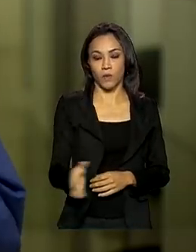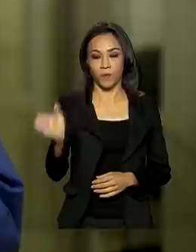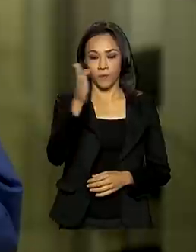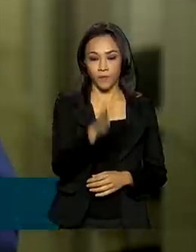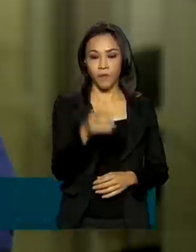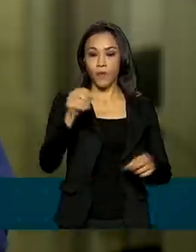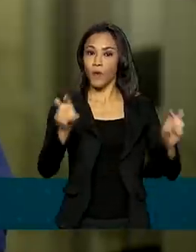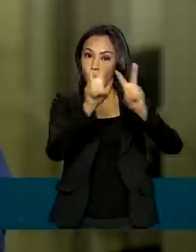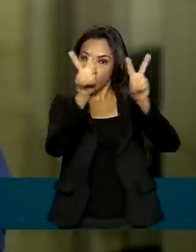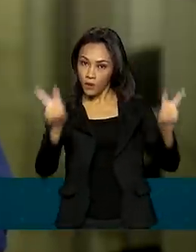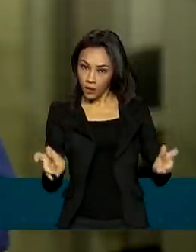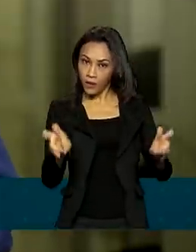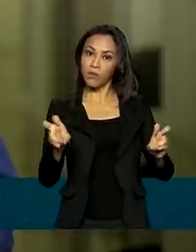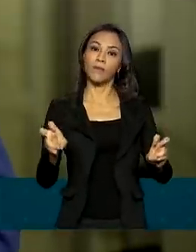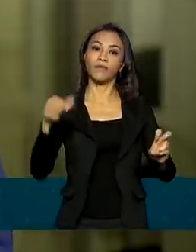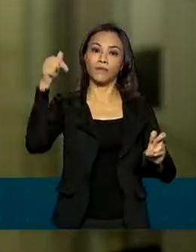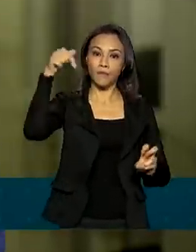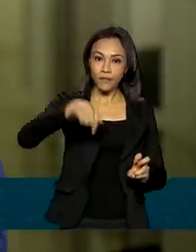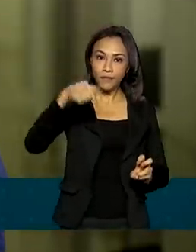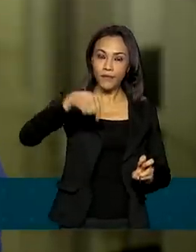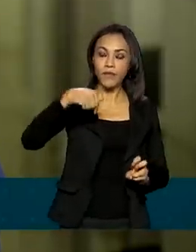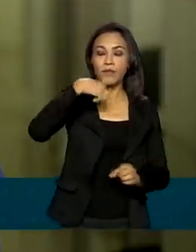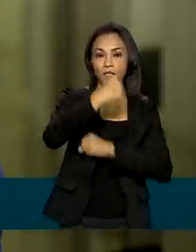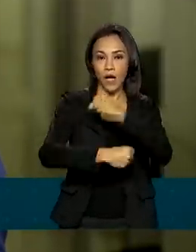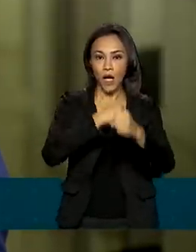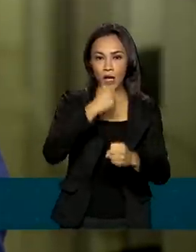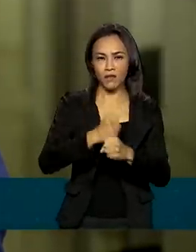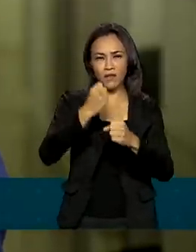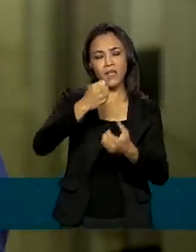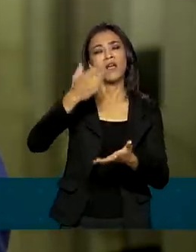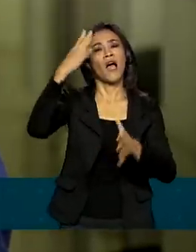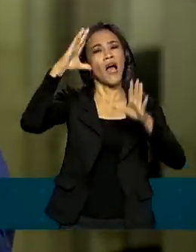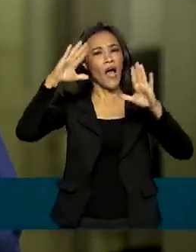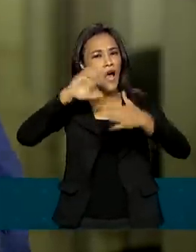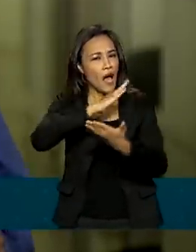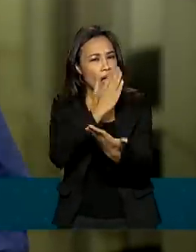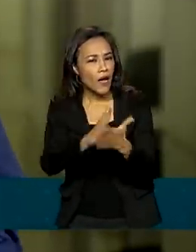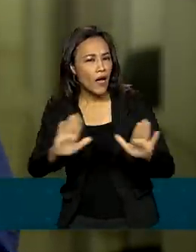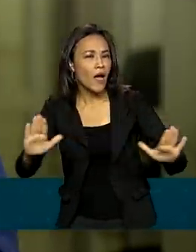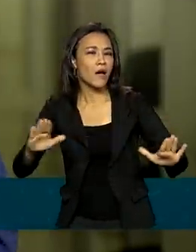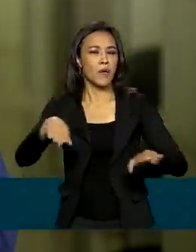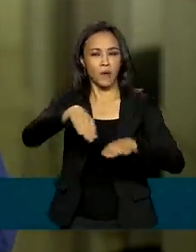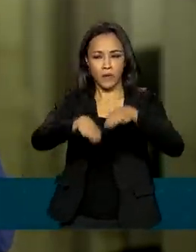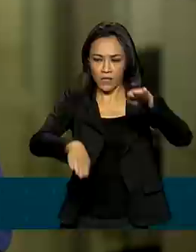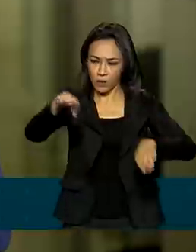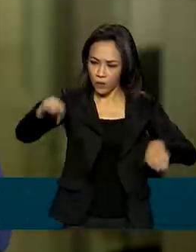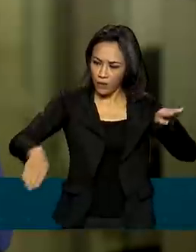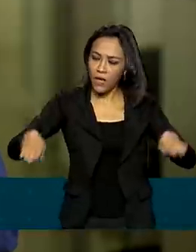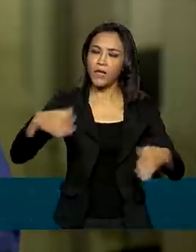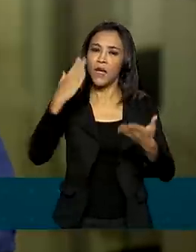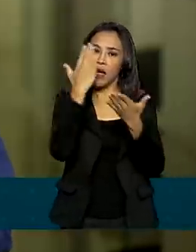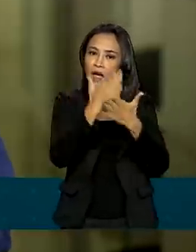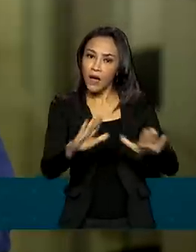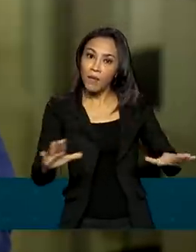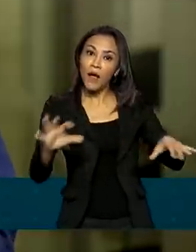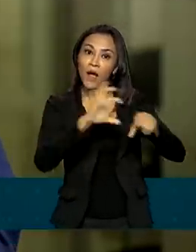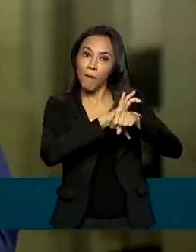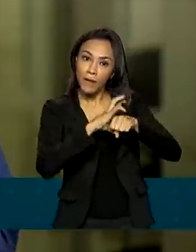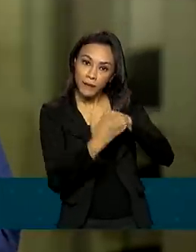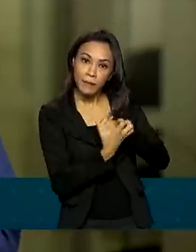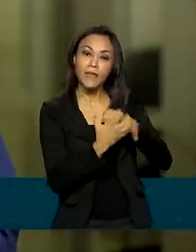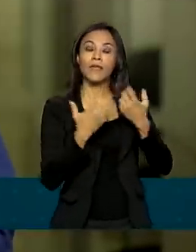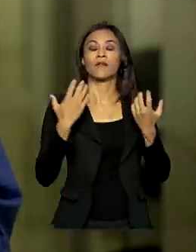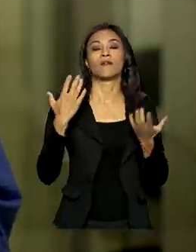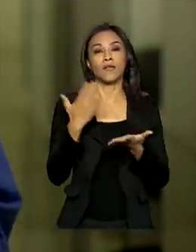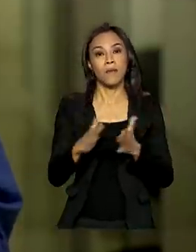Mundial de Saúde para este ano é Acabe com as desigualdades, acabe com a AIDS, acabe com as pandemias. Mas para